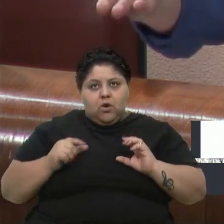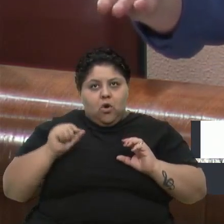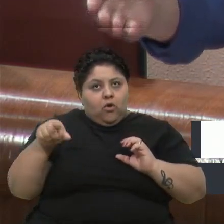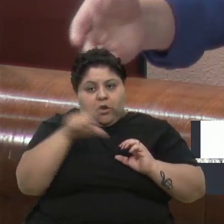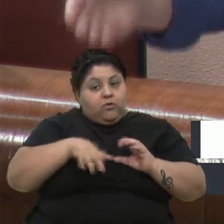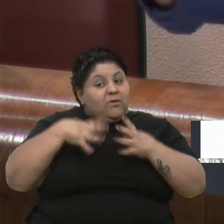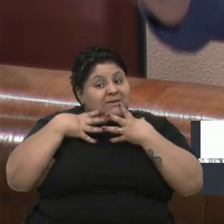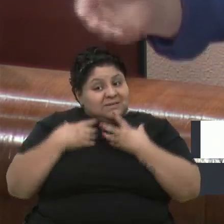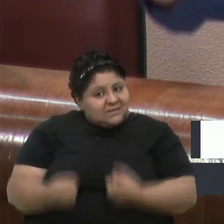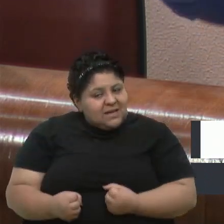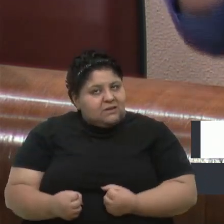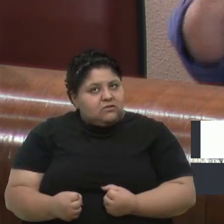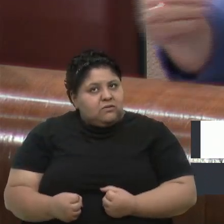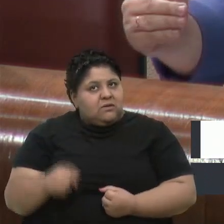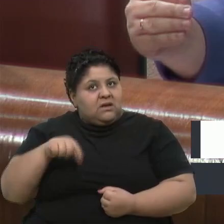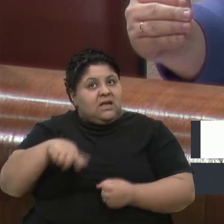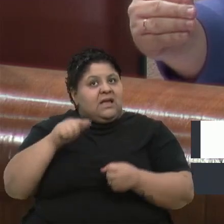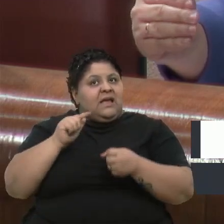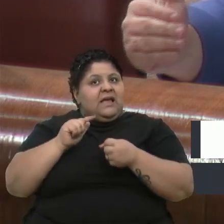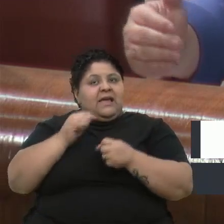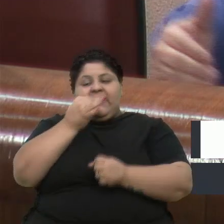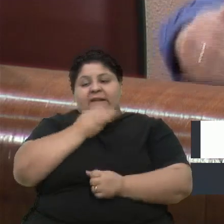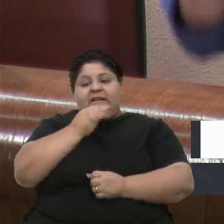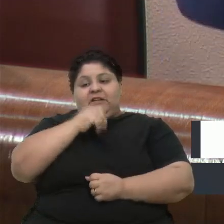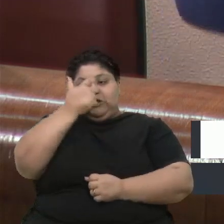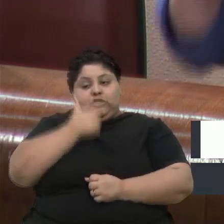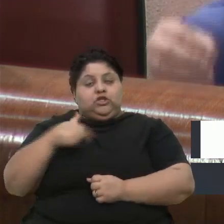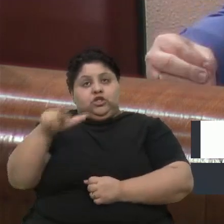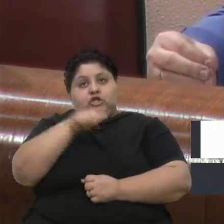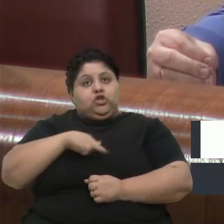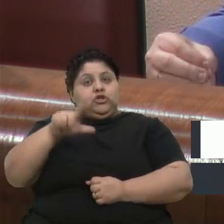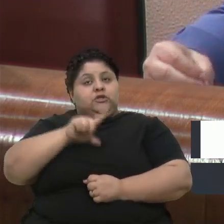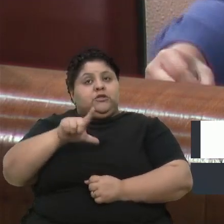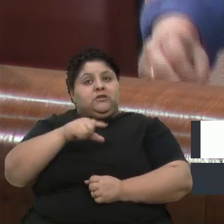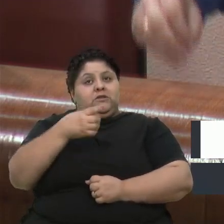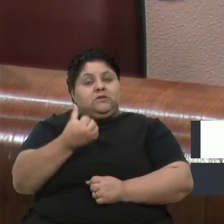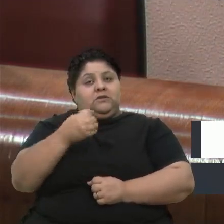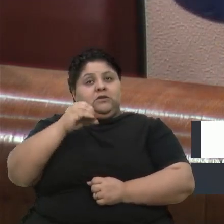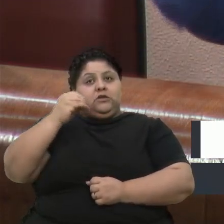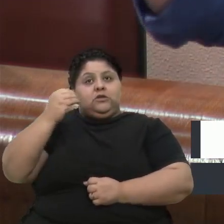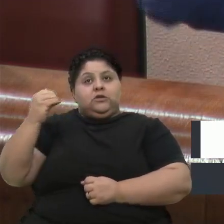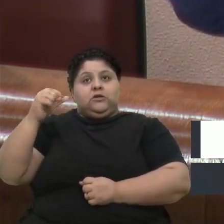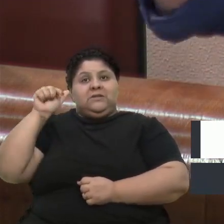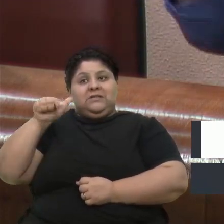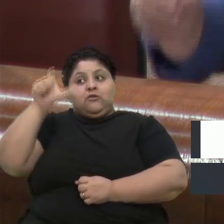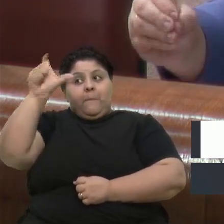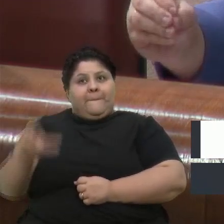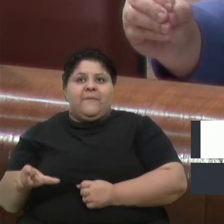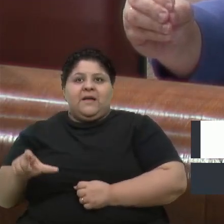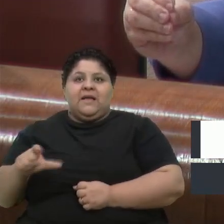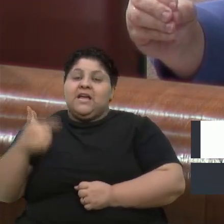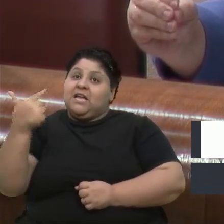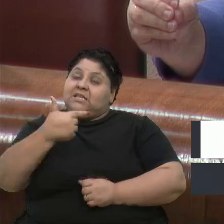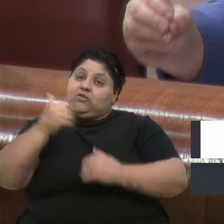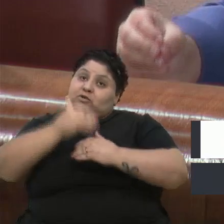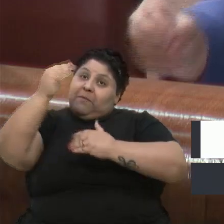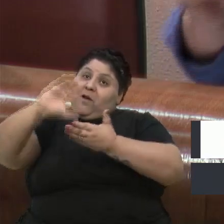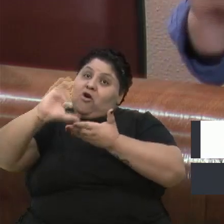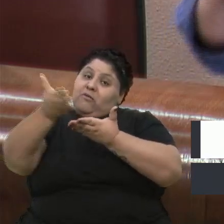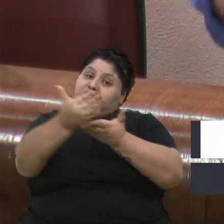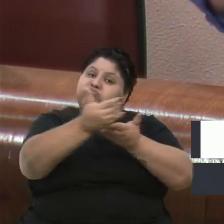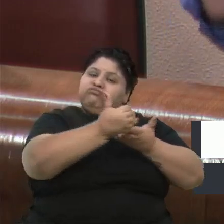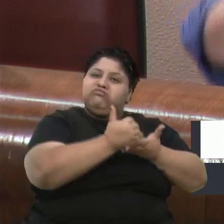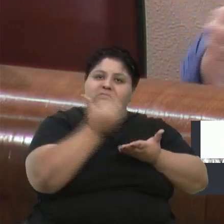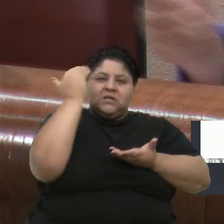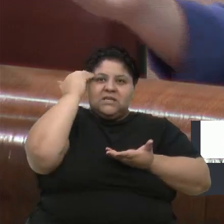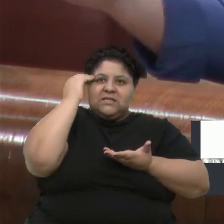vez, é Caxias achar que nós temos 600 mil habitantes, a segunda maior arrecadação, e saber que